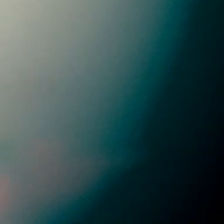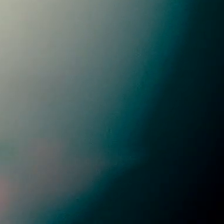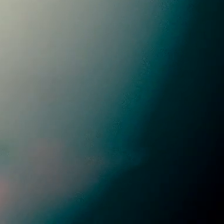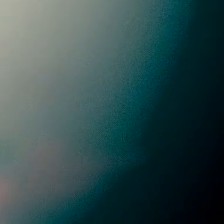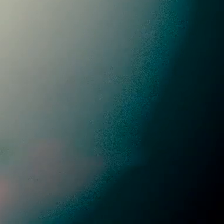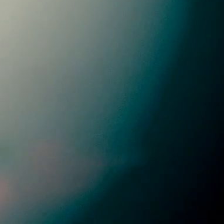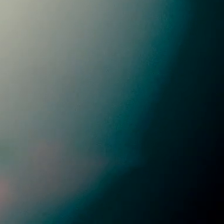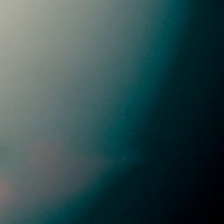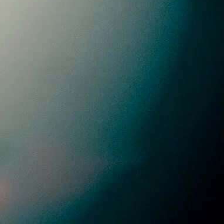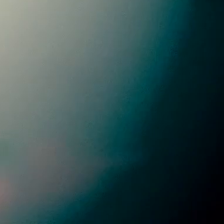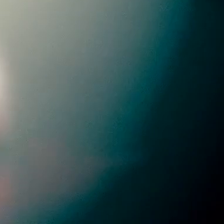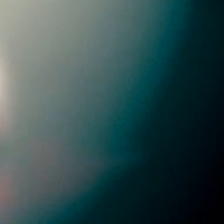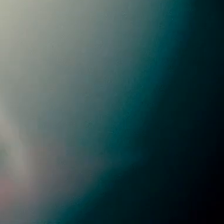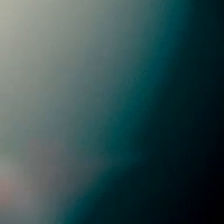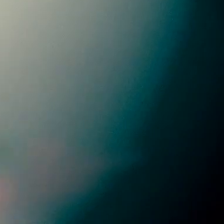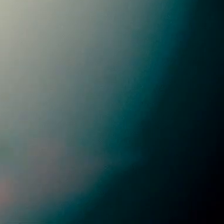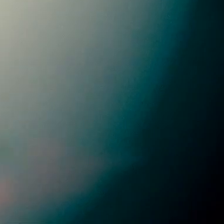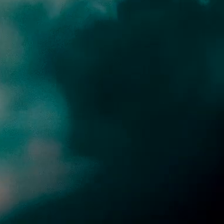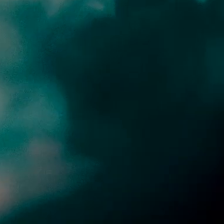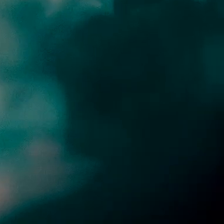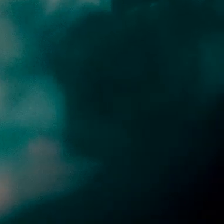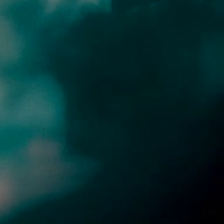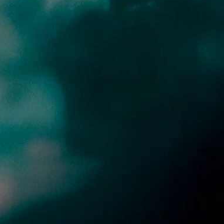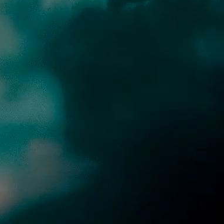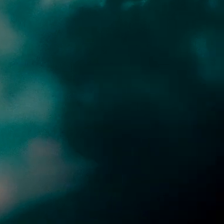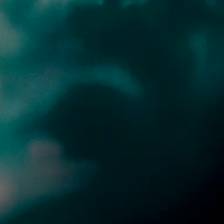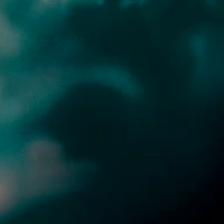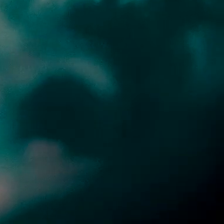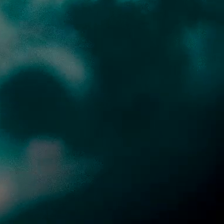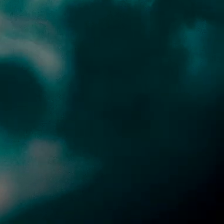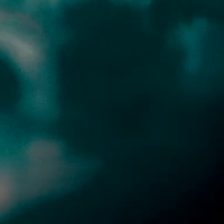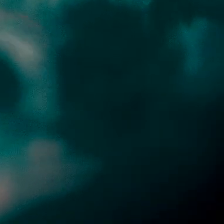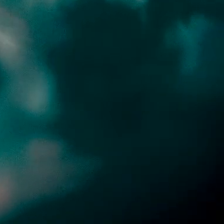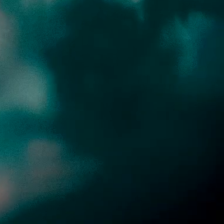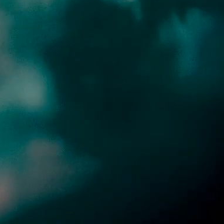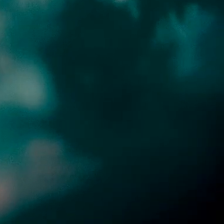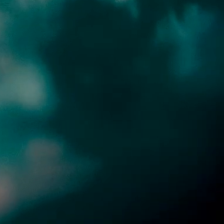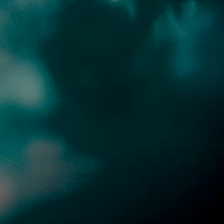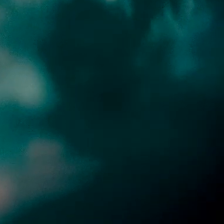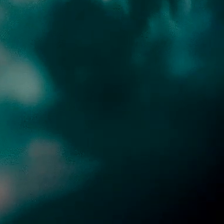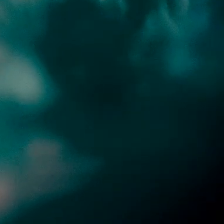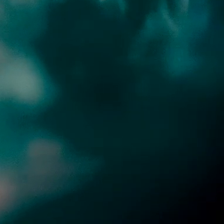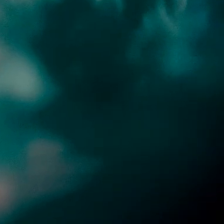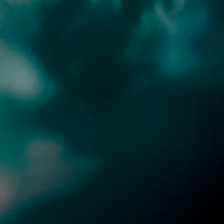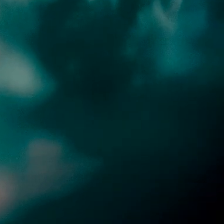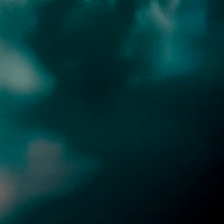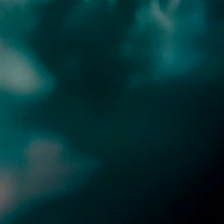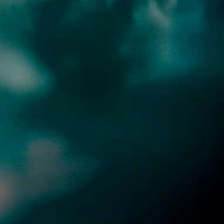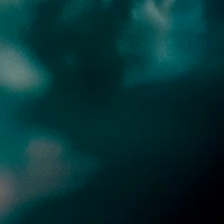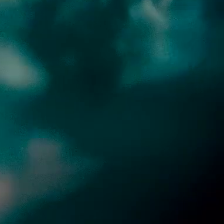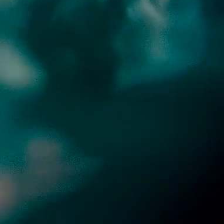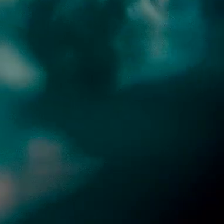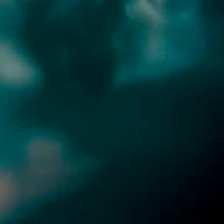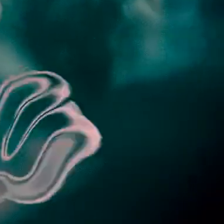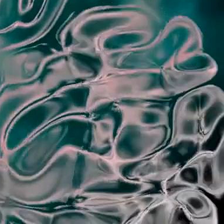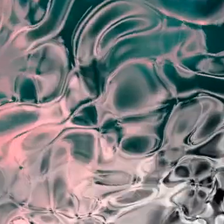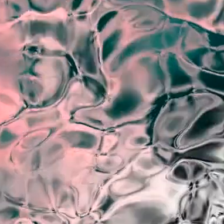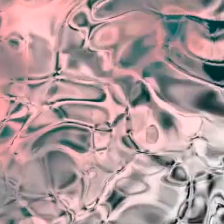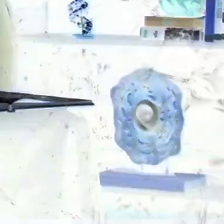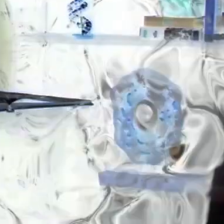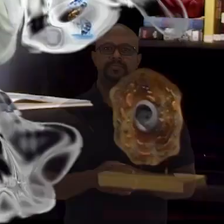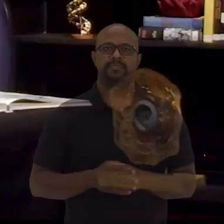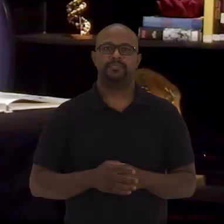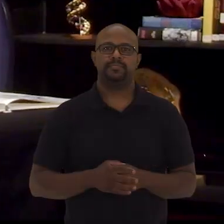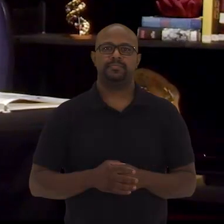verde Passa por uma esfera branca Depois o fio verde Sai de um núcleo Pontinhos se desprendem De uma esfera verde Uma célula de defesa branca Então captura o